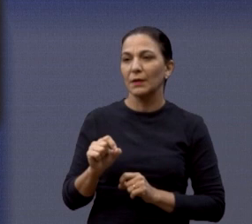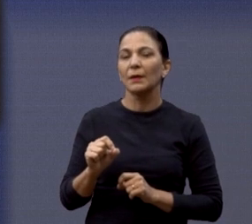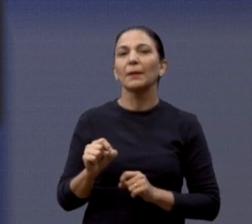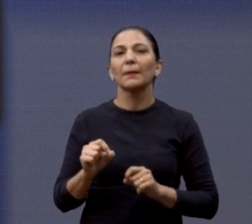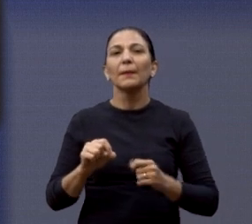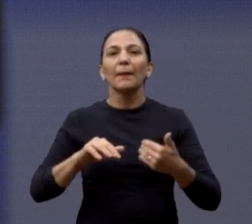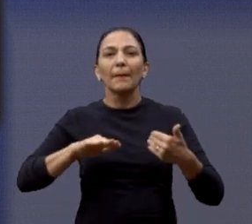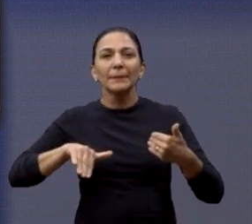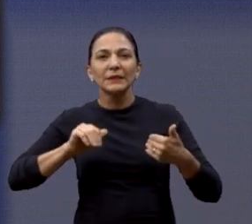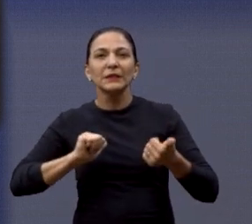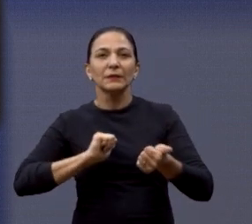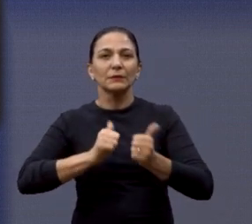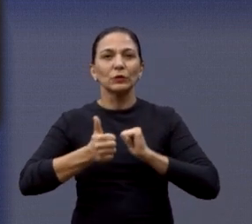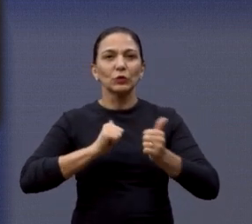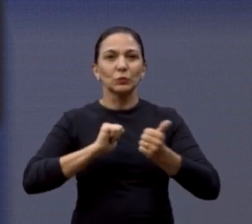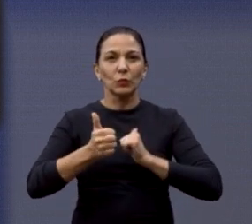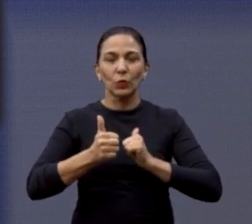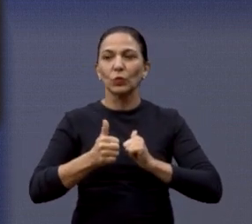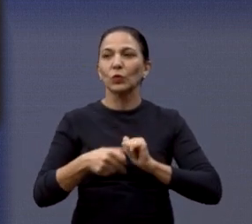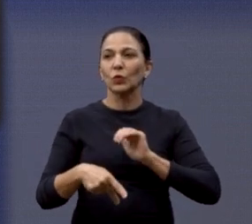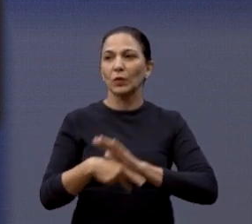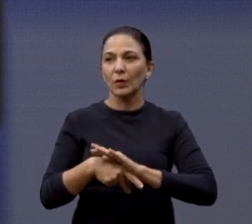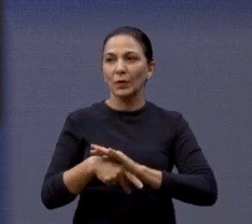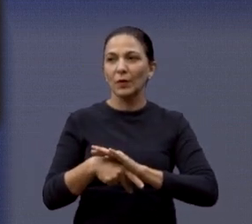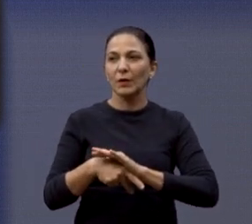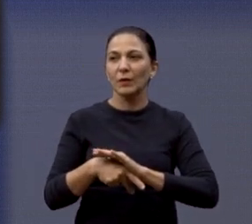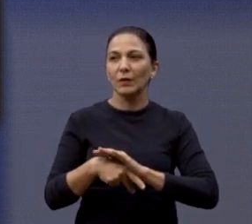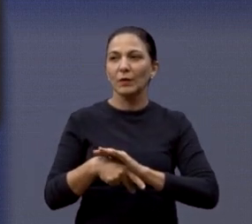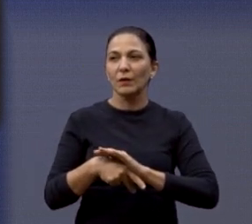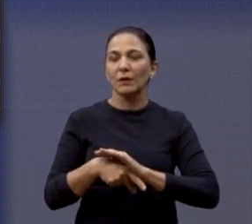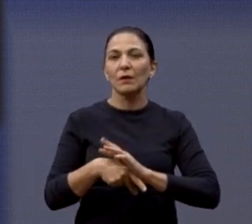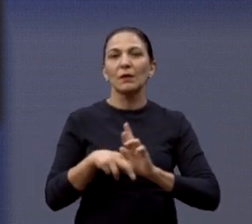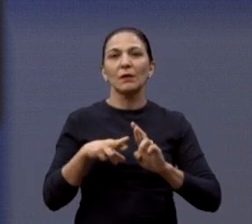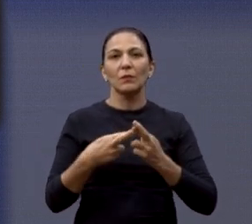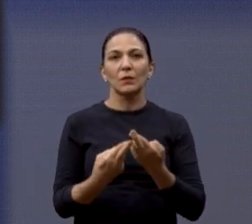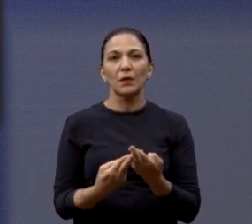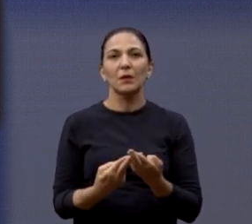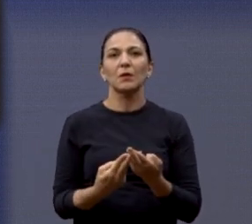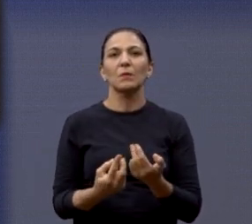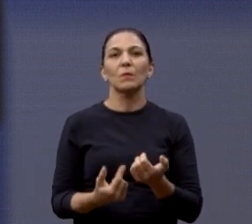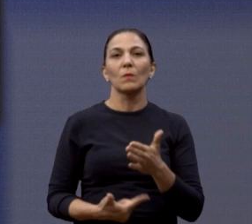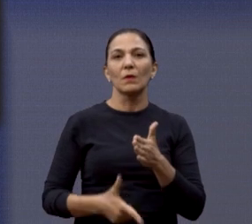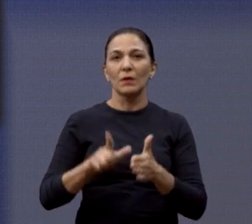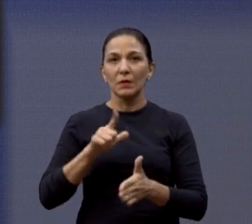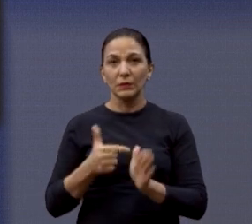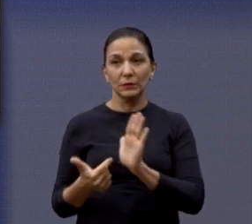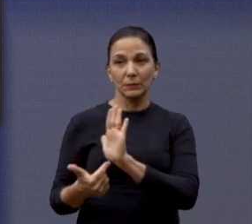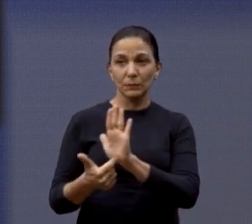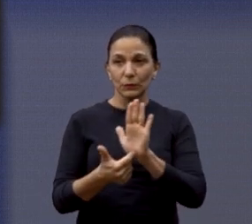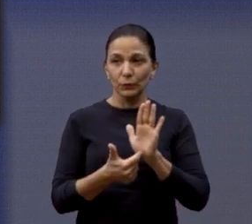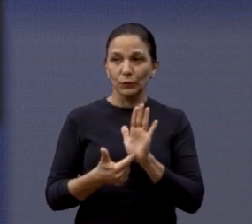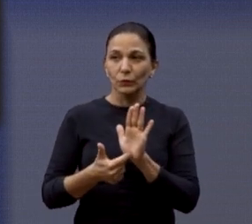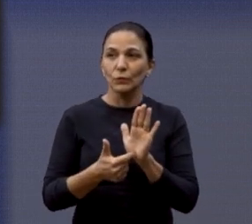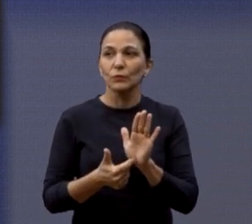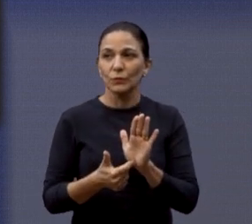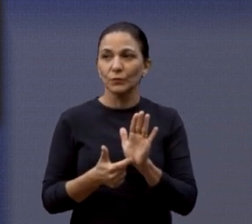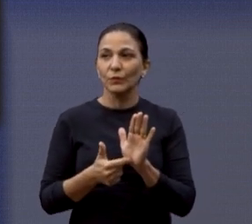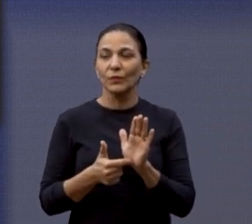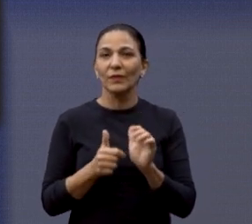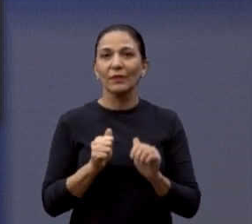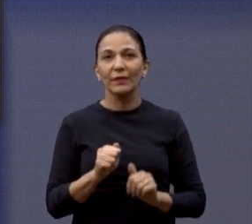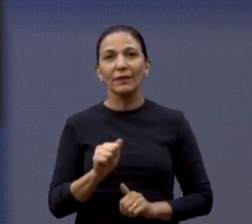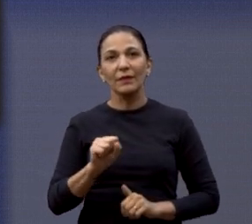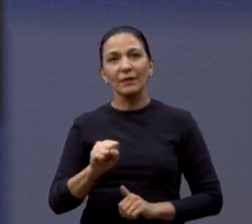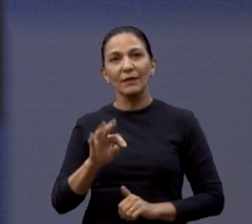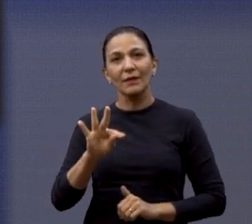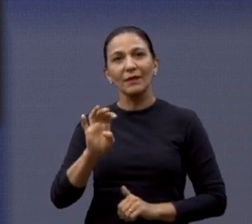Biribol, onde que eu mostrei nas sessões passadas, que tinham colocado, presidente, uma ácida ali